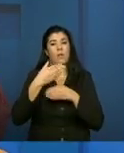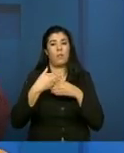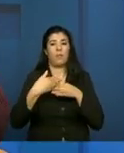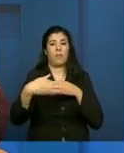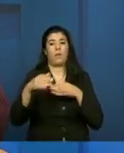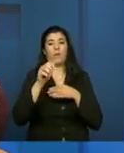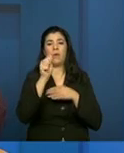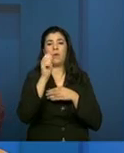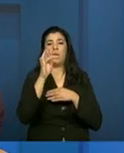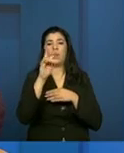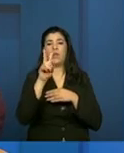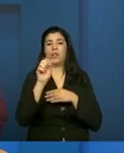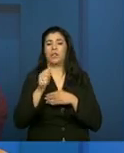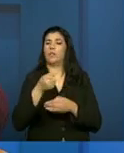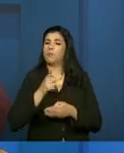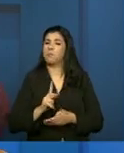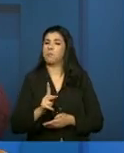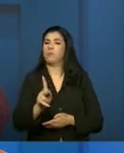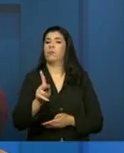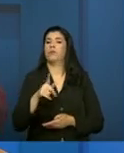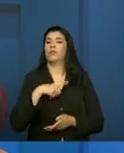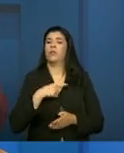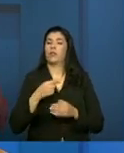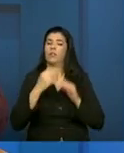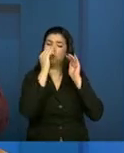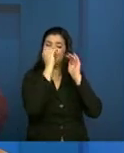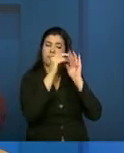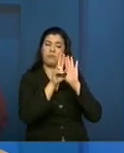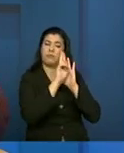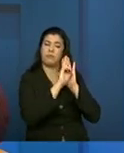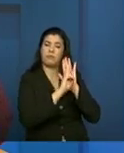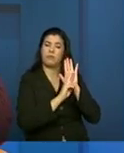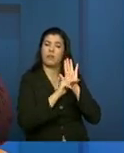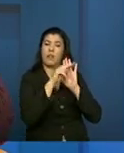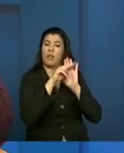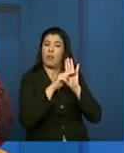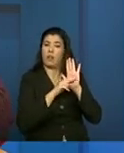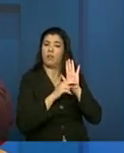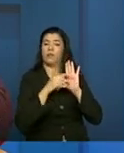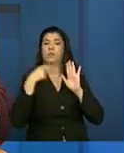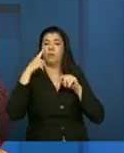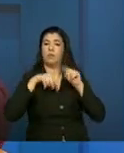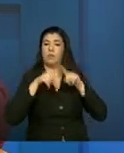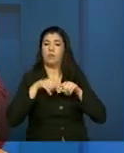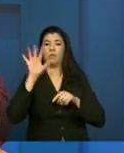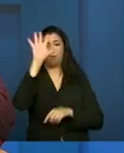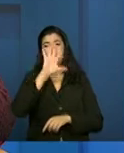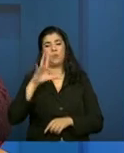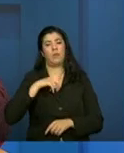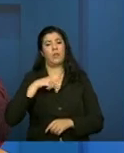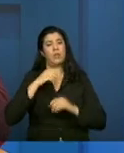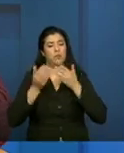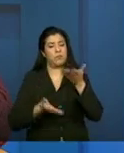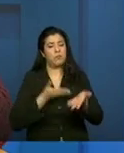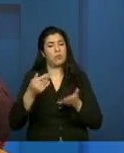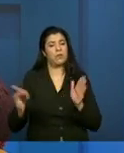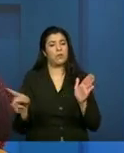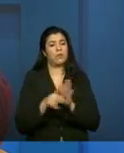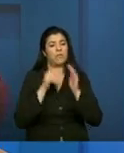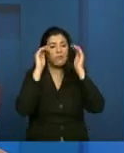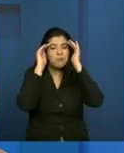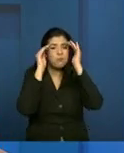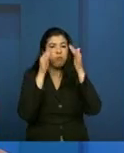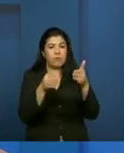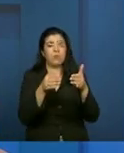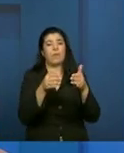fala, todas as normativas, a política nacional, que é não atender apenas a demanda espontânea, não